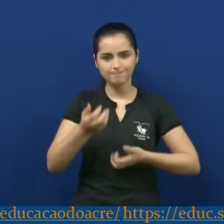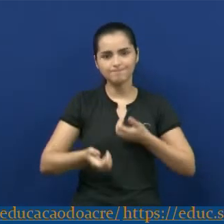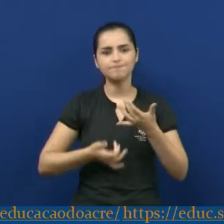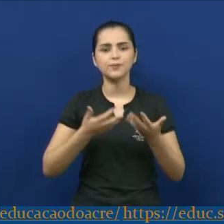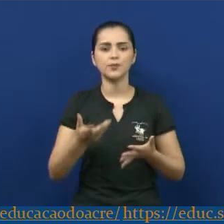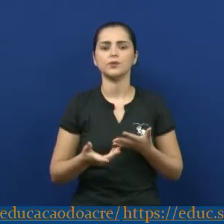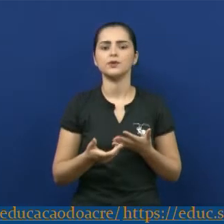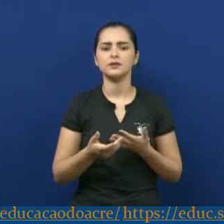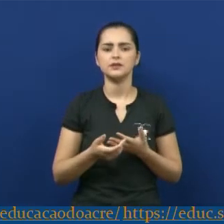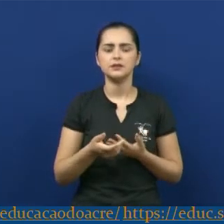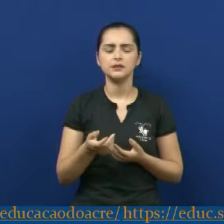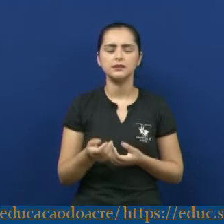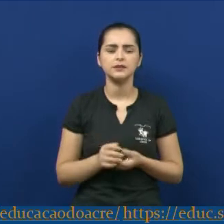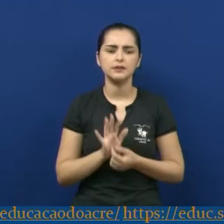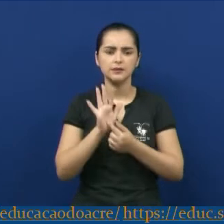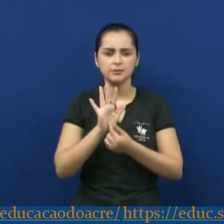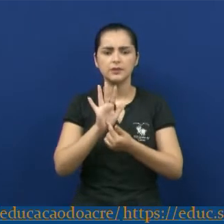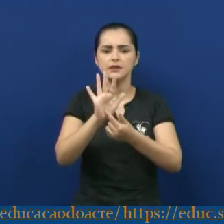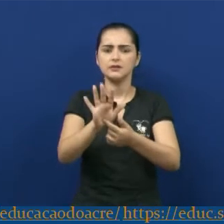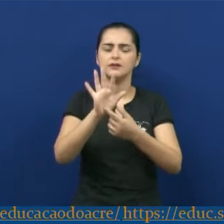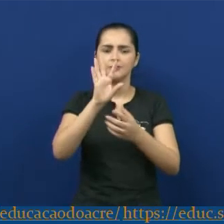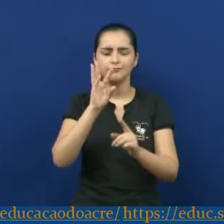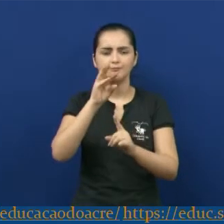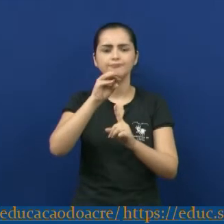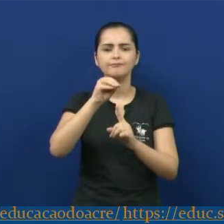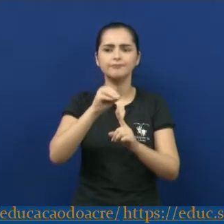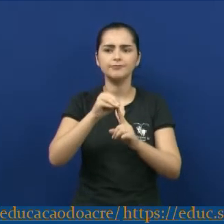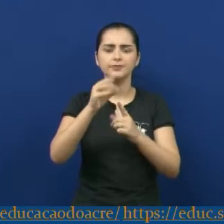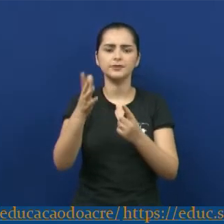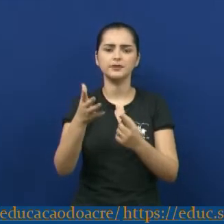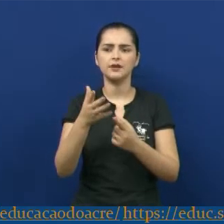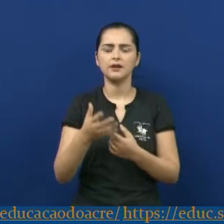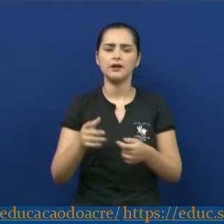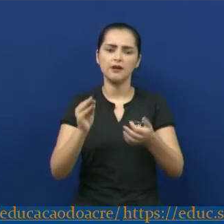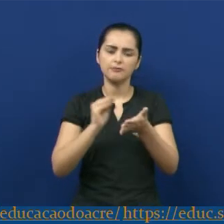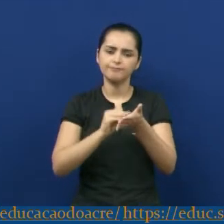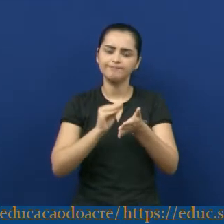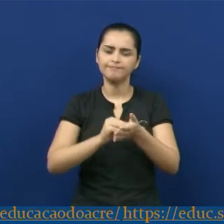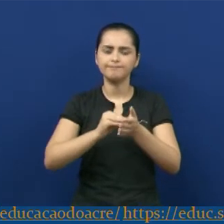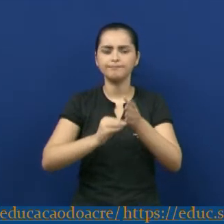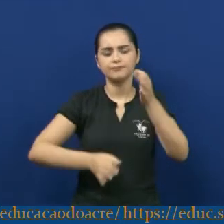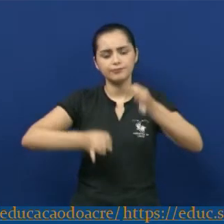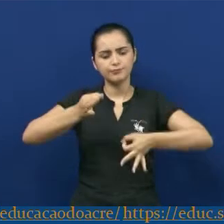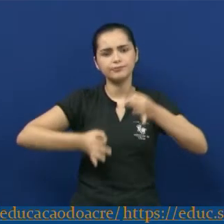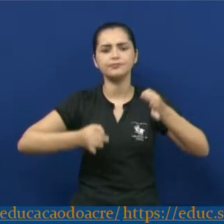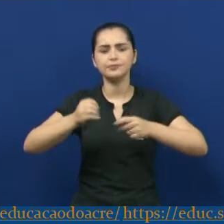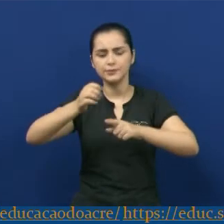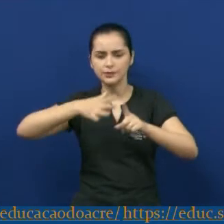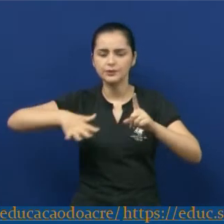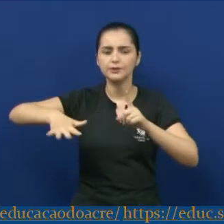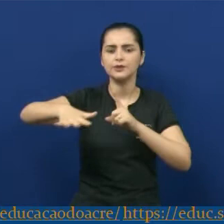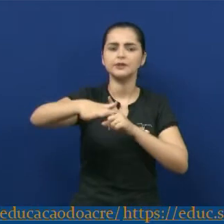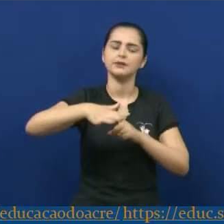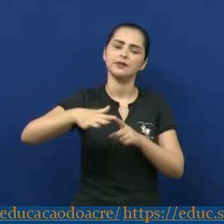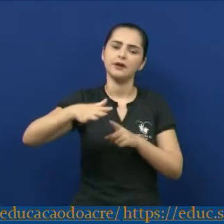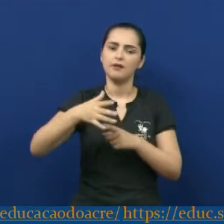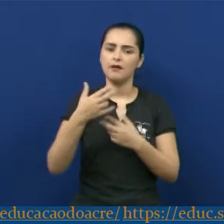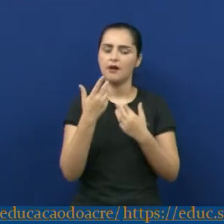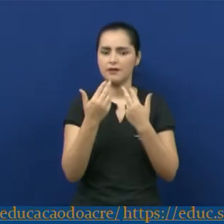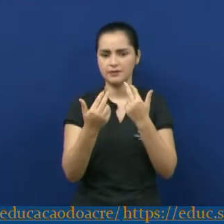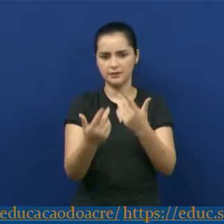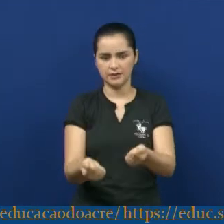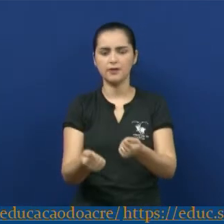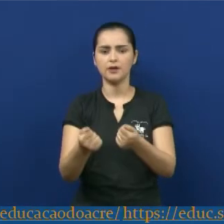passa a ser intimista, com ênfase ao combate das injustiças sociais, bancada por uma linguagem